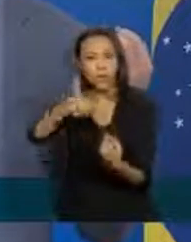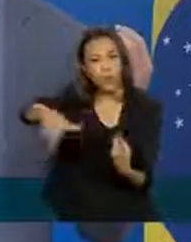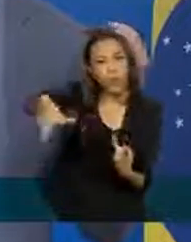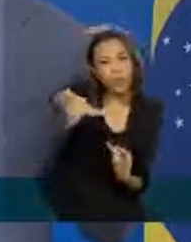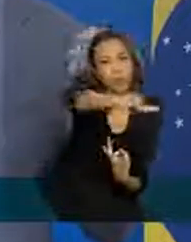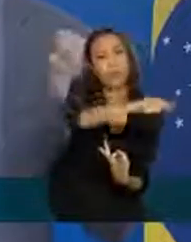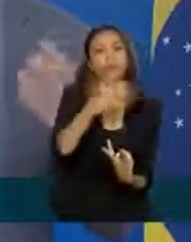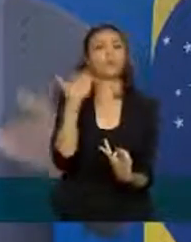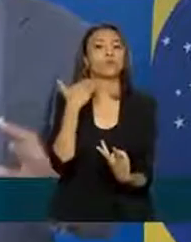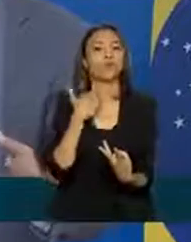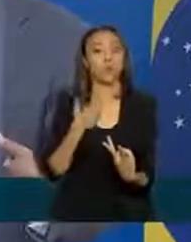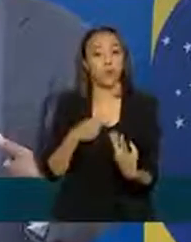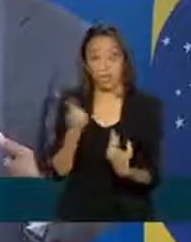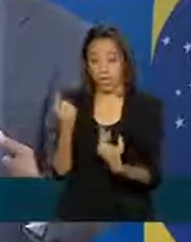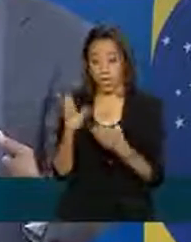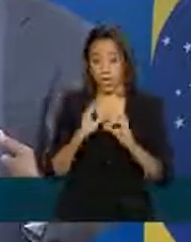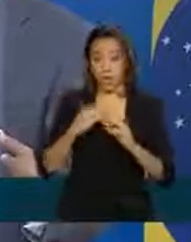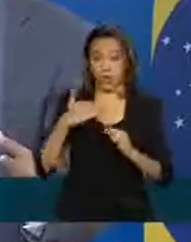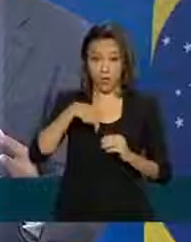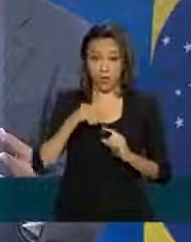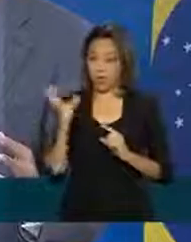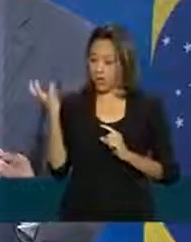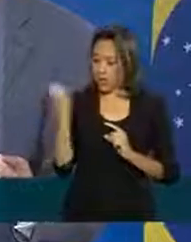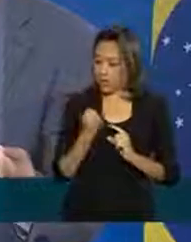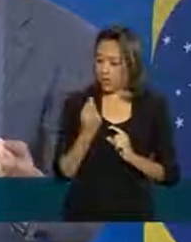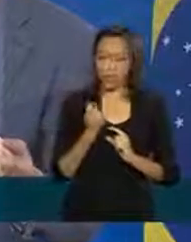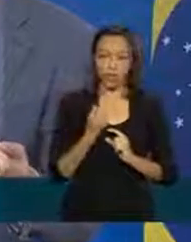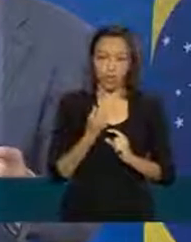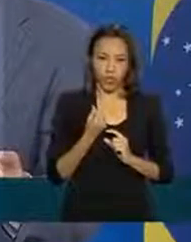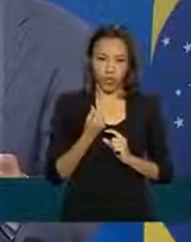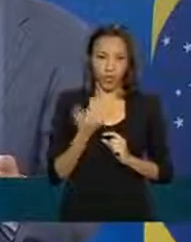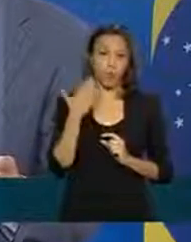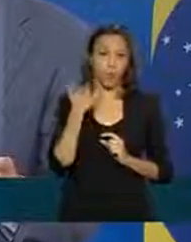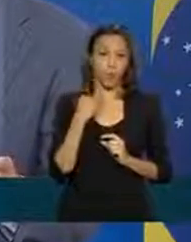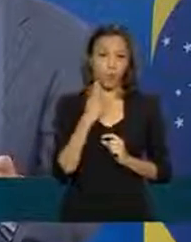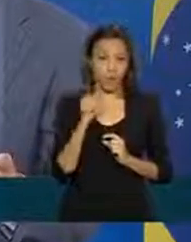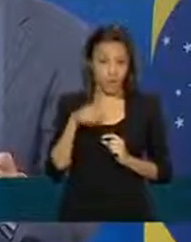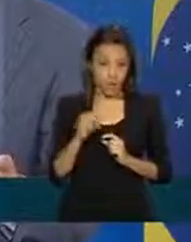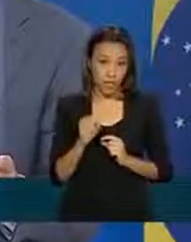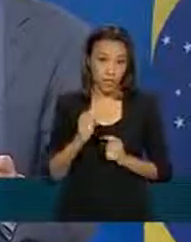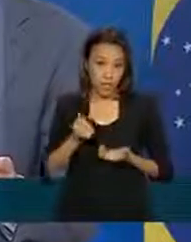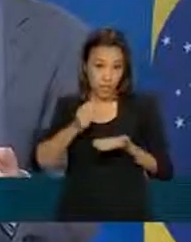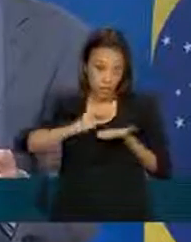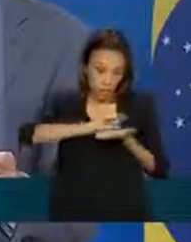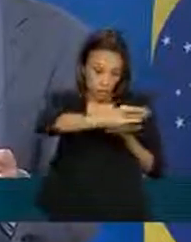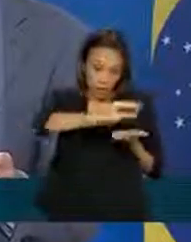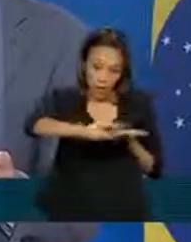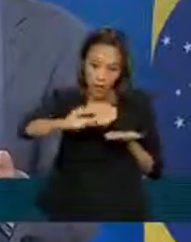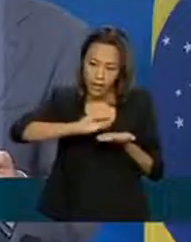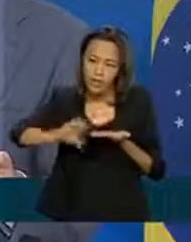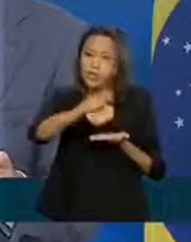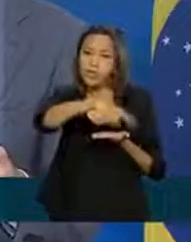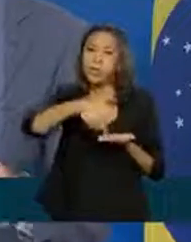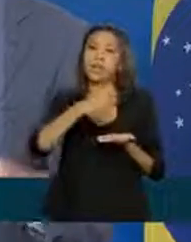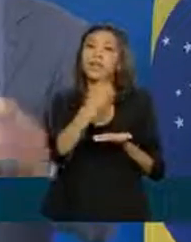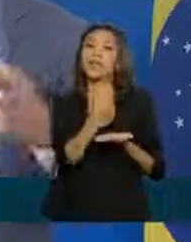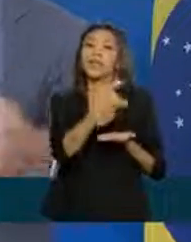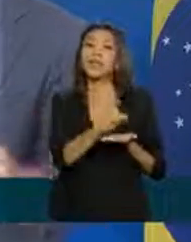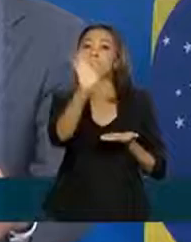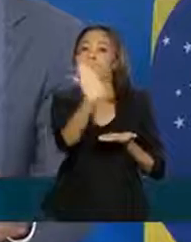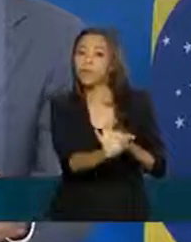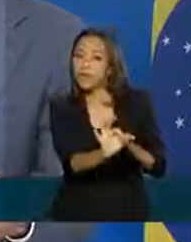BNDES vai pegar o recurso do Tesouro passar para os bancos privados que vão botar 15% do valor de seus próprios bolsos